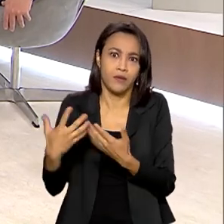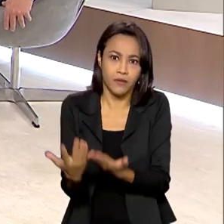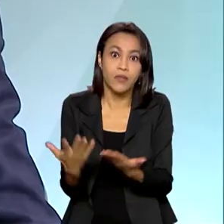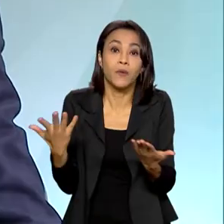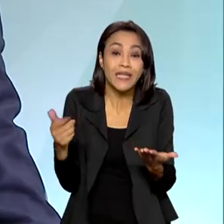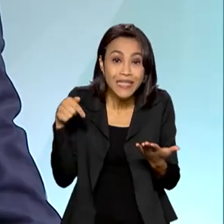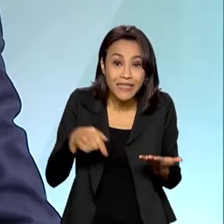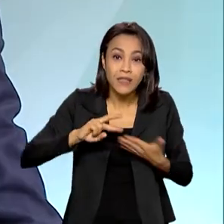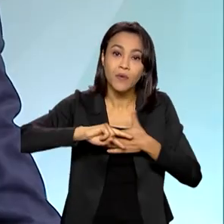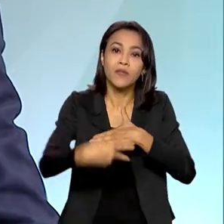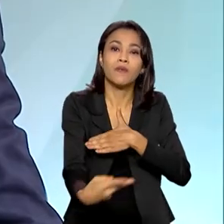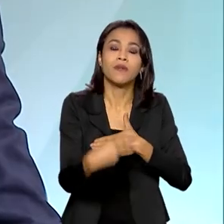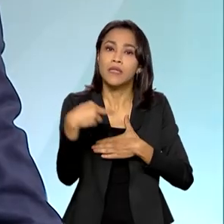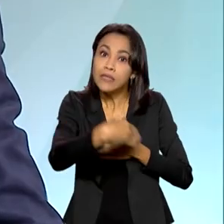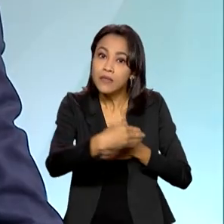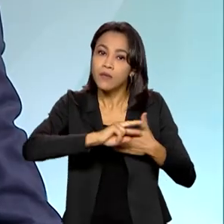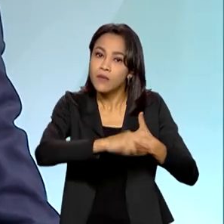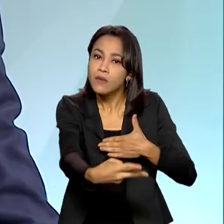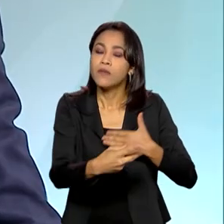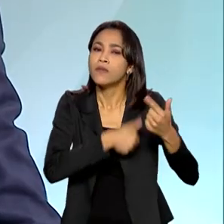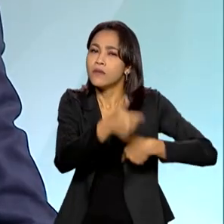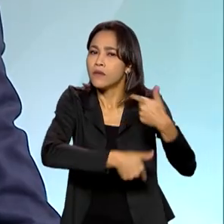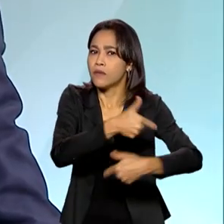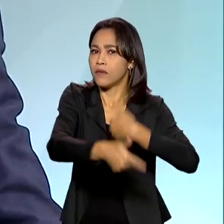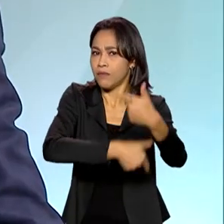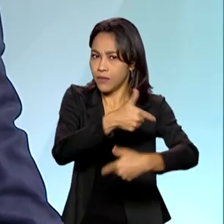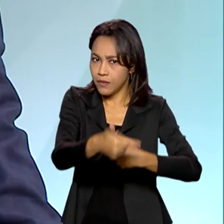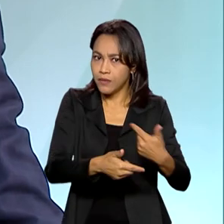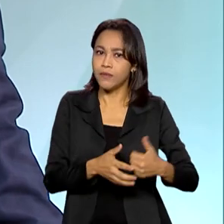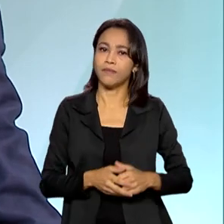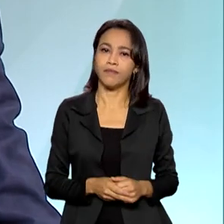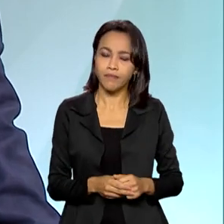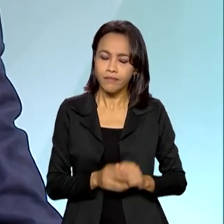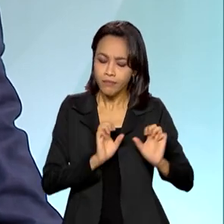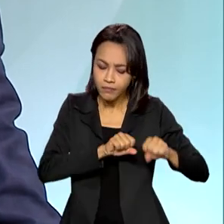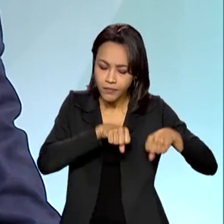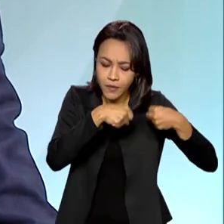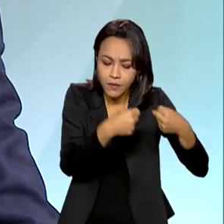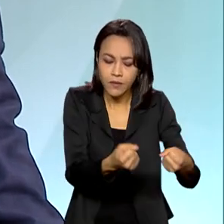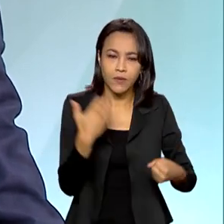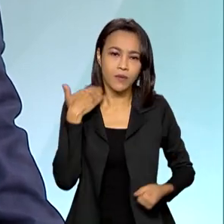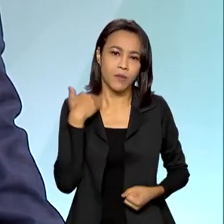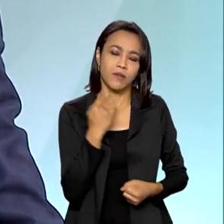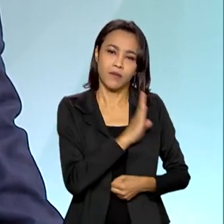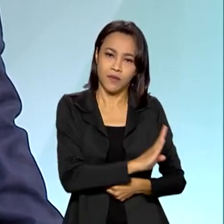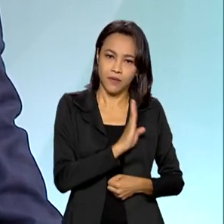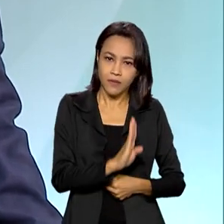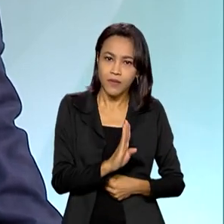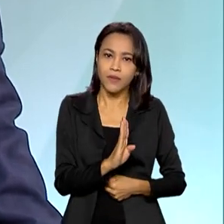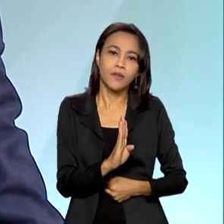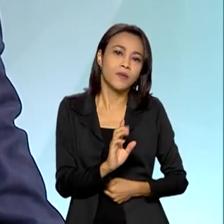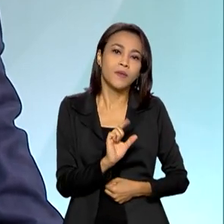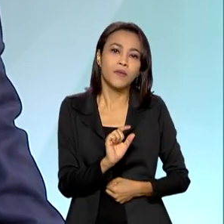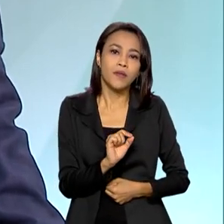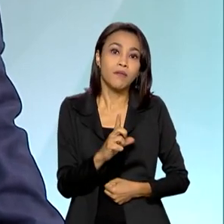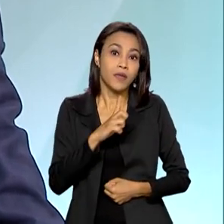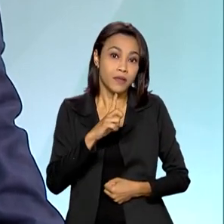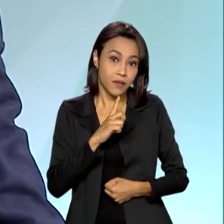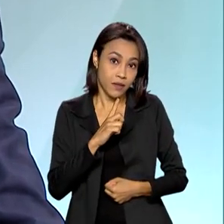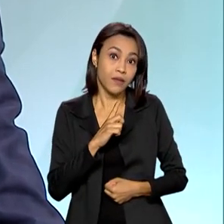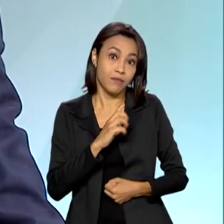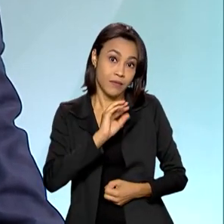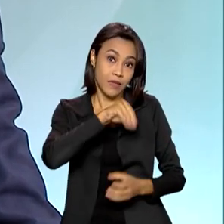Isso é fruto de um trabalho, de muito esforço do Banco do Brasil para ter do seu portfólio